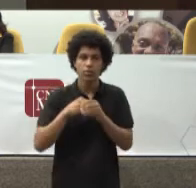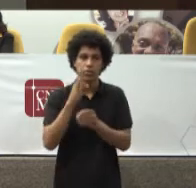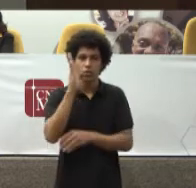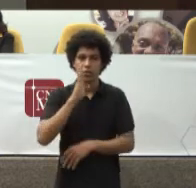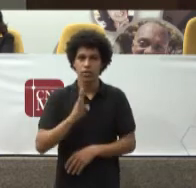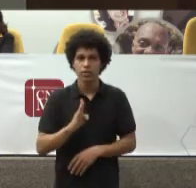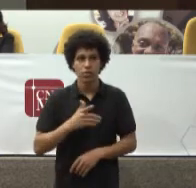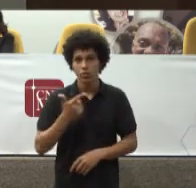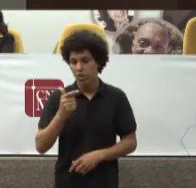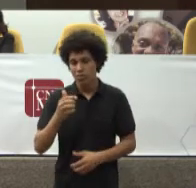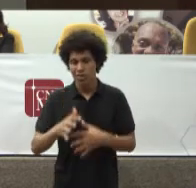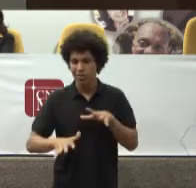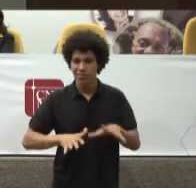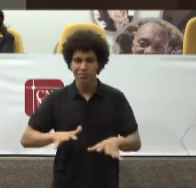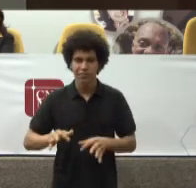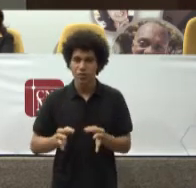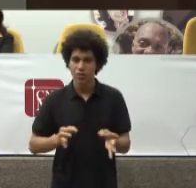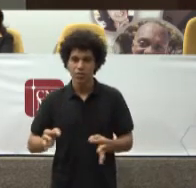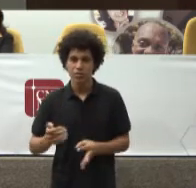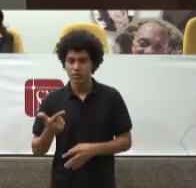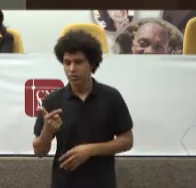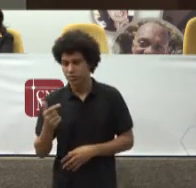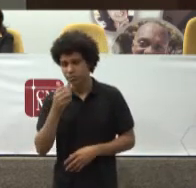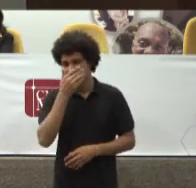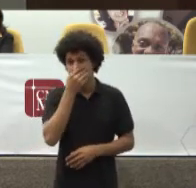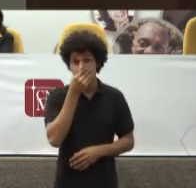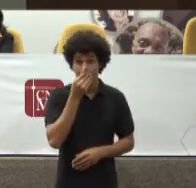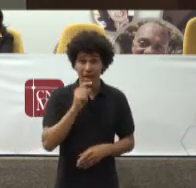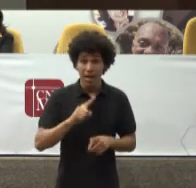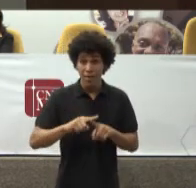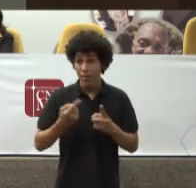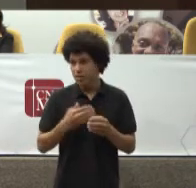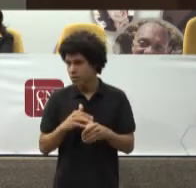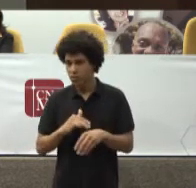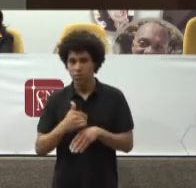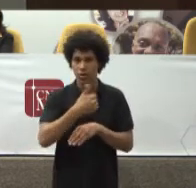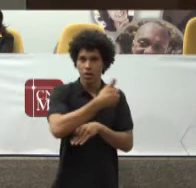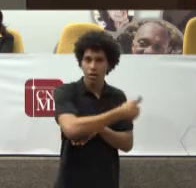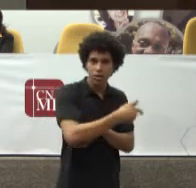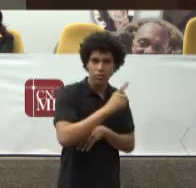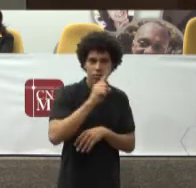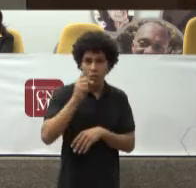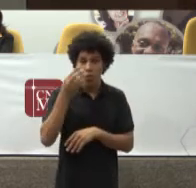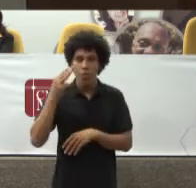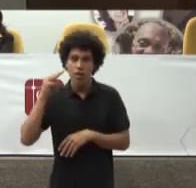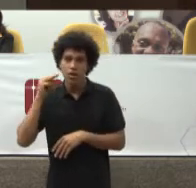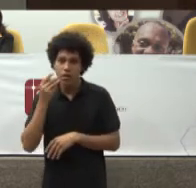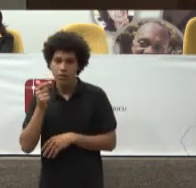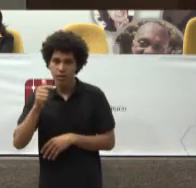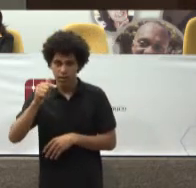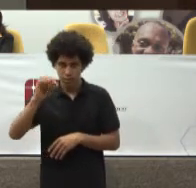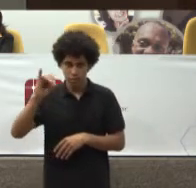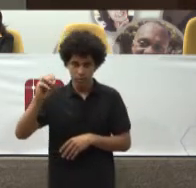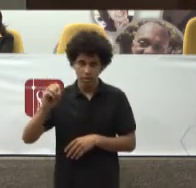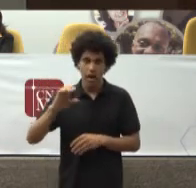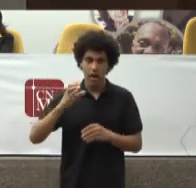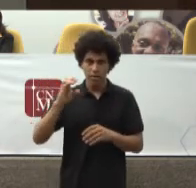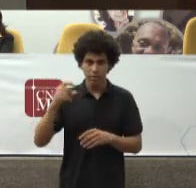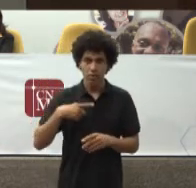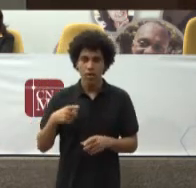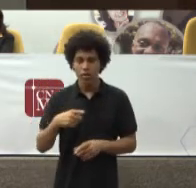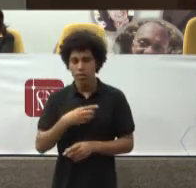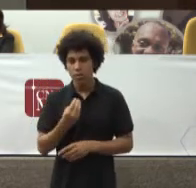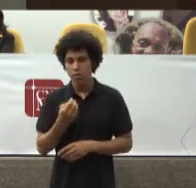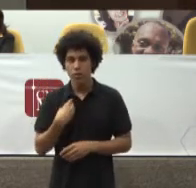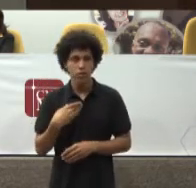Mas ao lado Dessa 1 milhão E 700 mil Ações Nós temos Pouquíssimas Ações Que versem Sobre Atenção